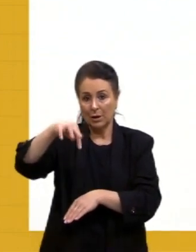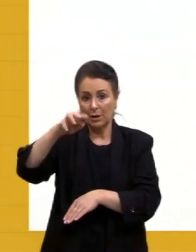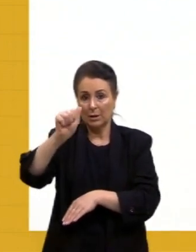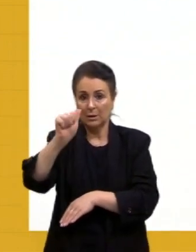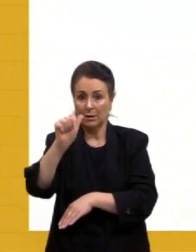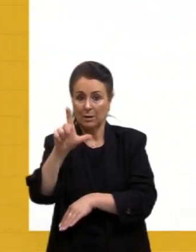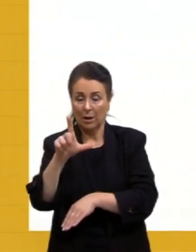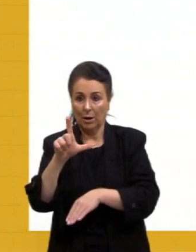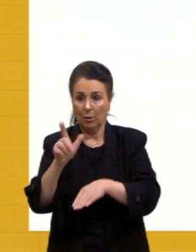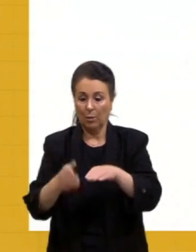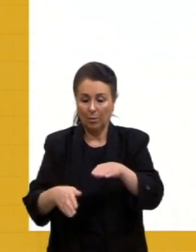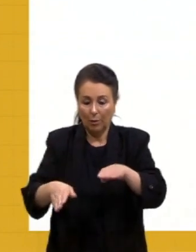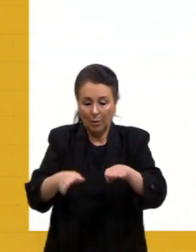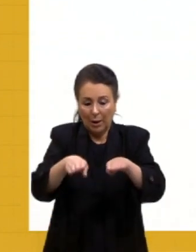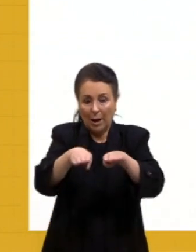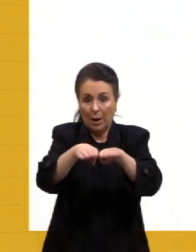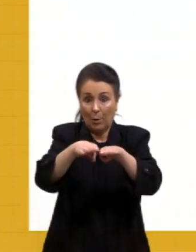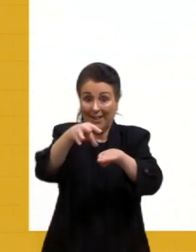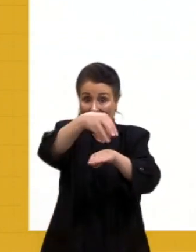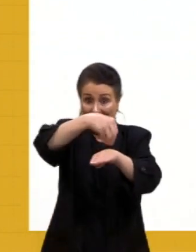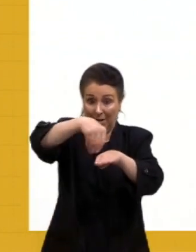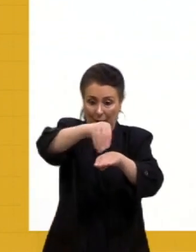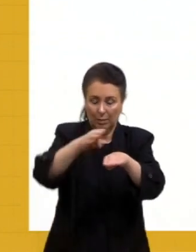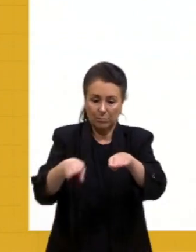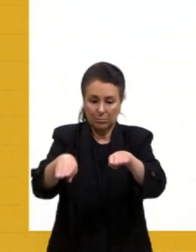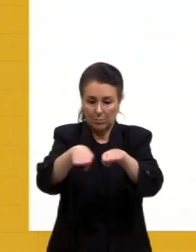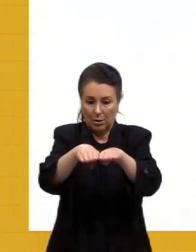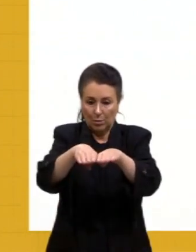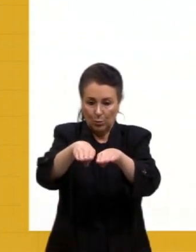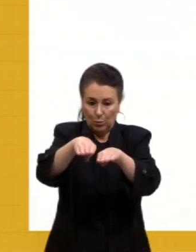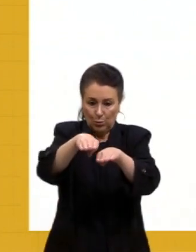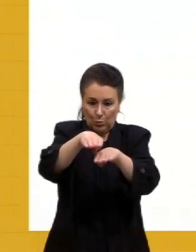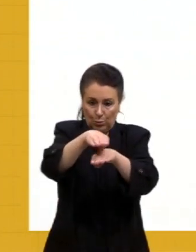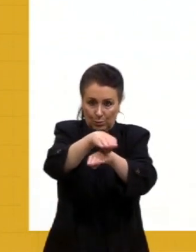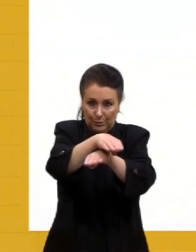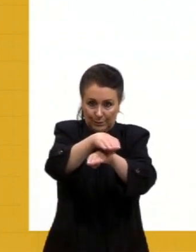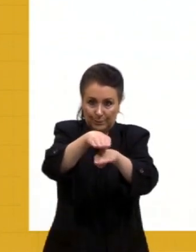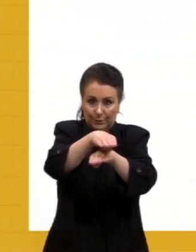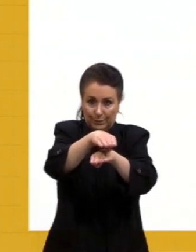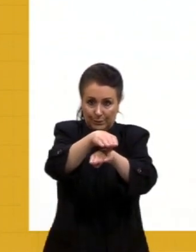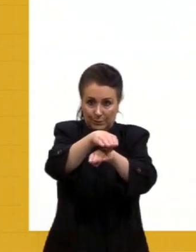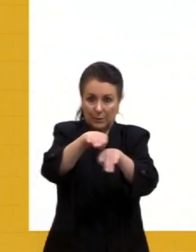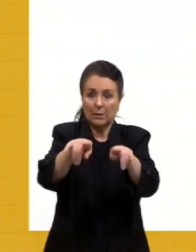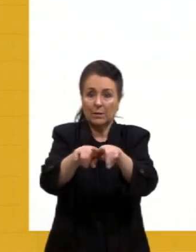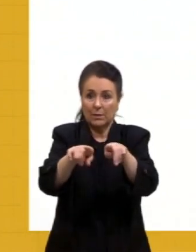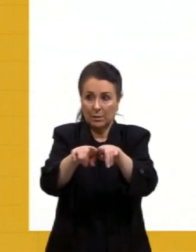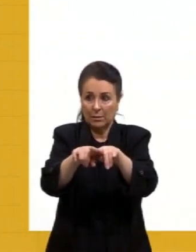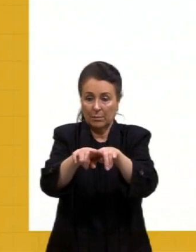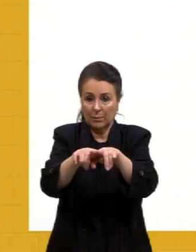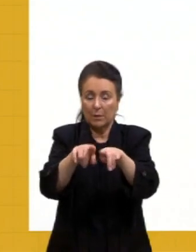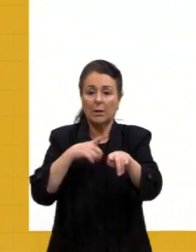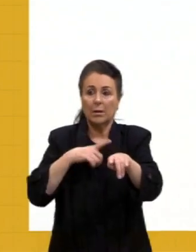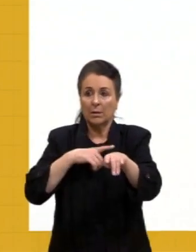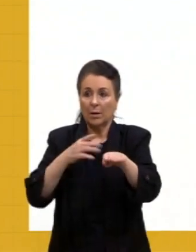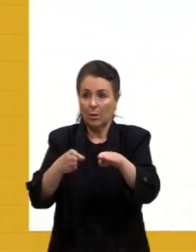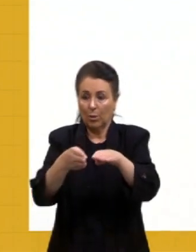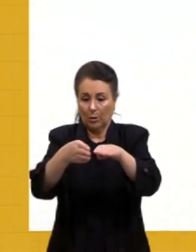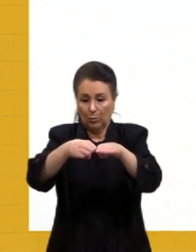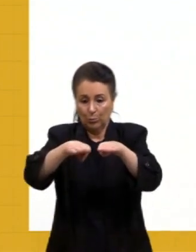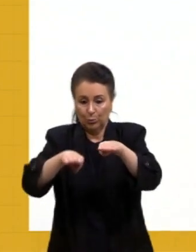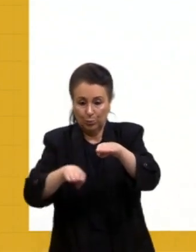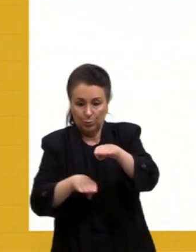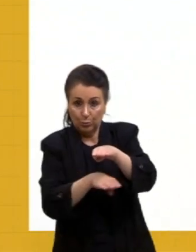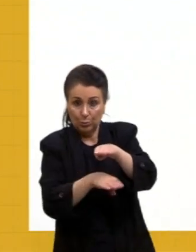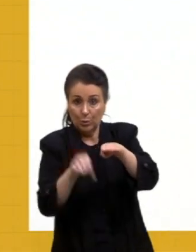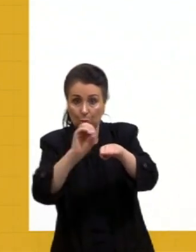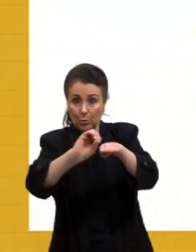sobrepor a outra, não vai ter uma zona de subducção tão bem formada quanto essa continental-oceânica. E